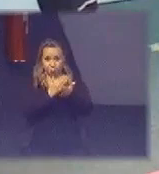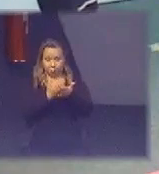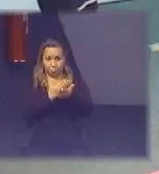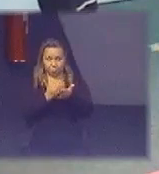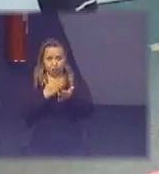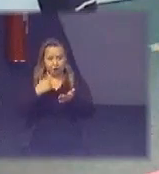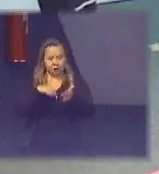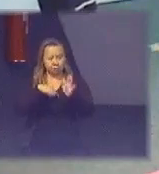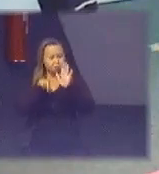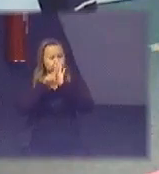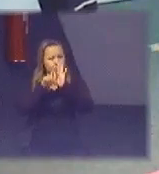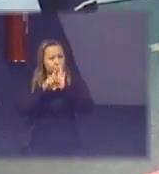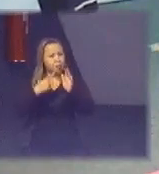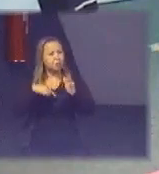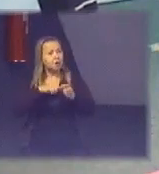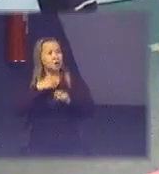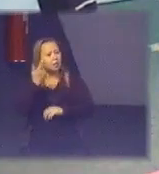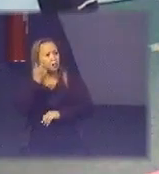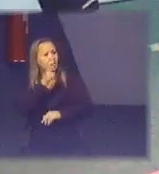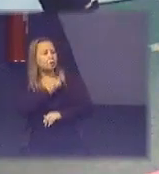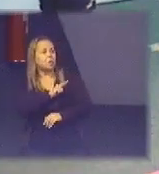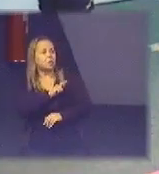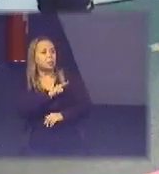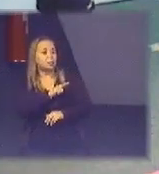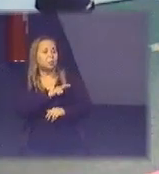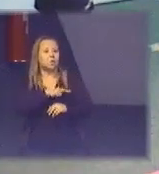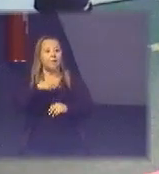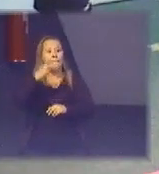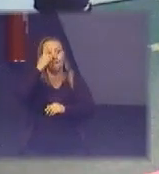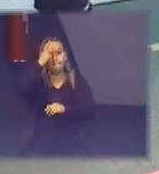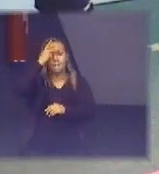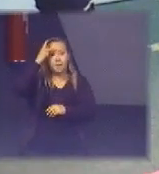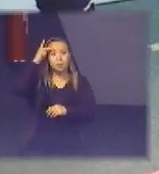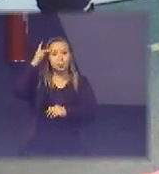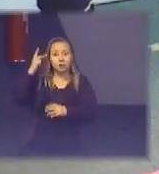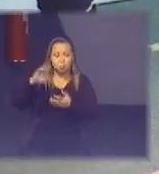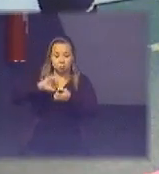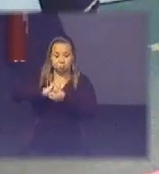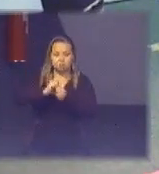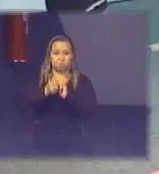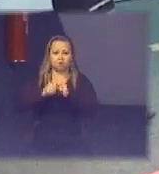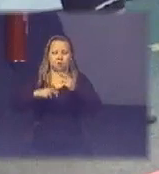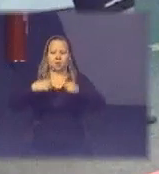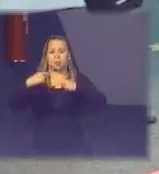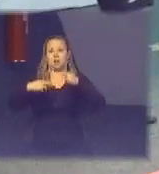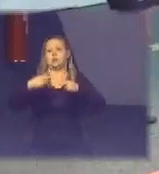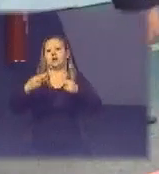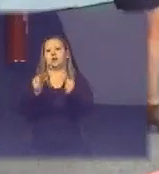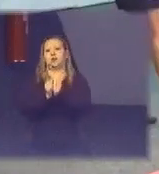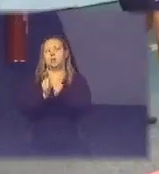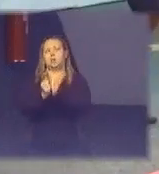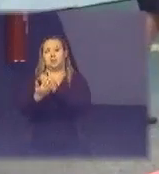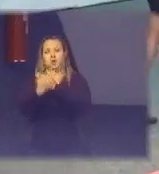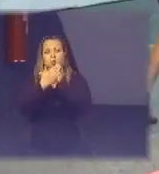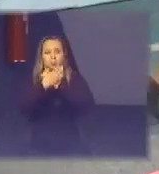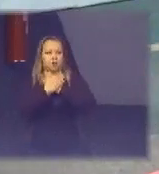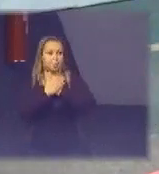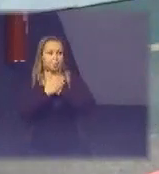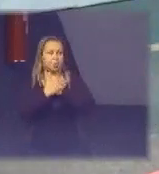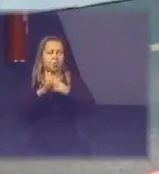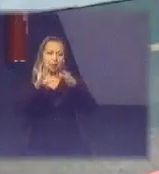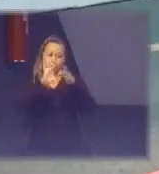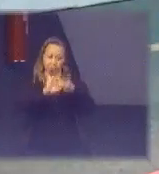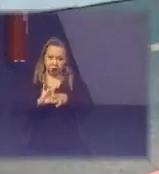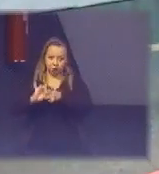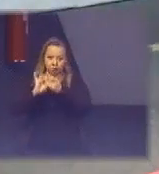recicladoras as informações do material que eles estão gerindo efetivamente e a gente compatibilizou uma base de dados